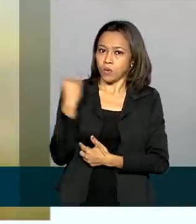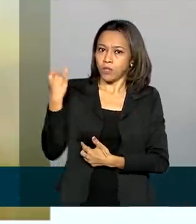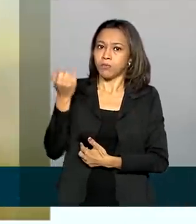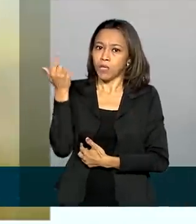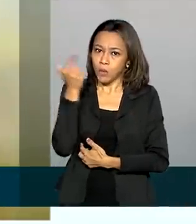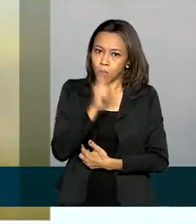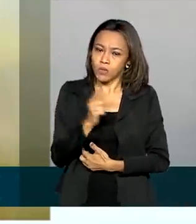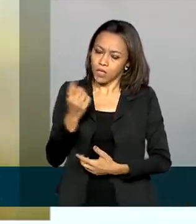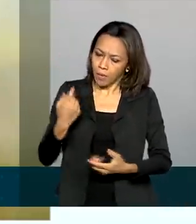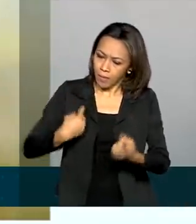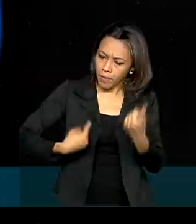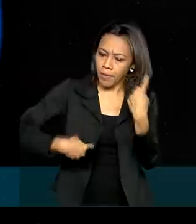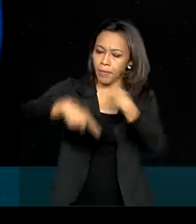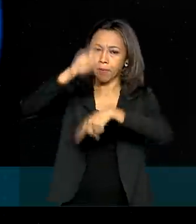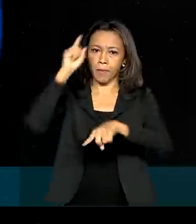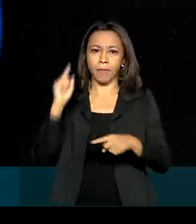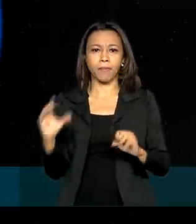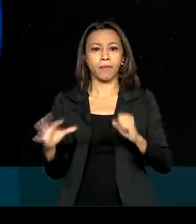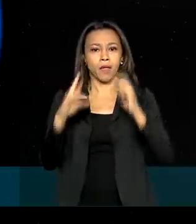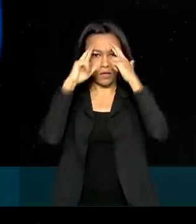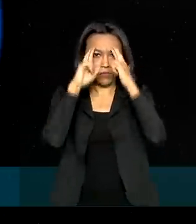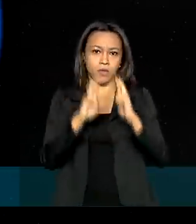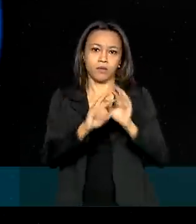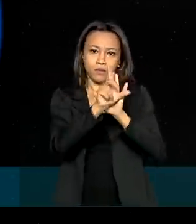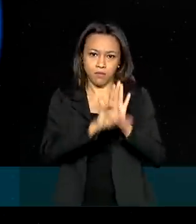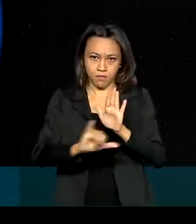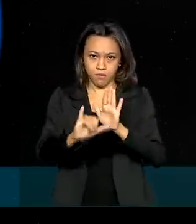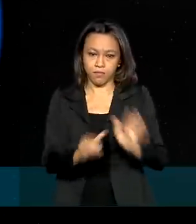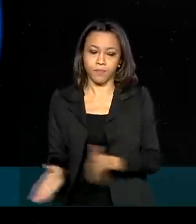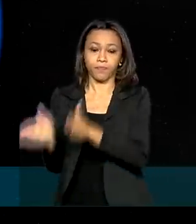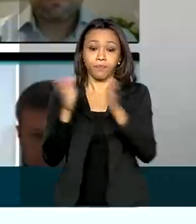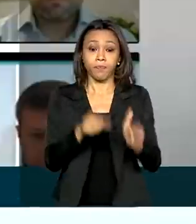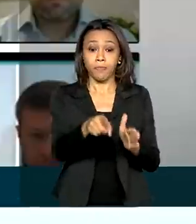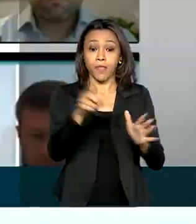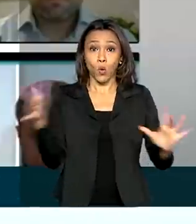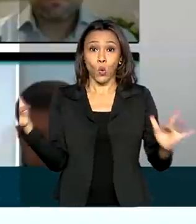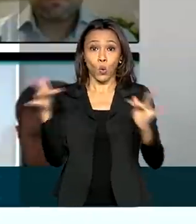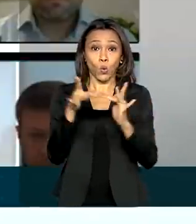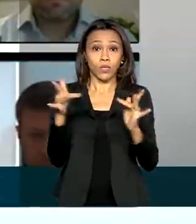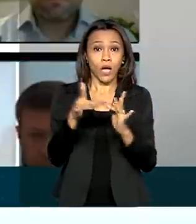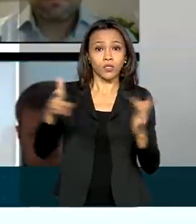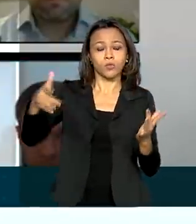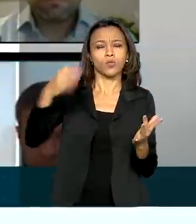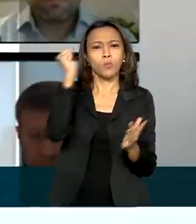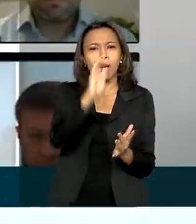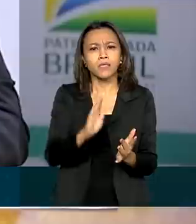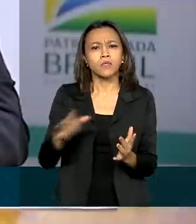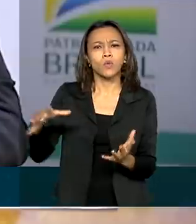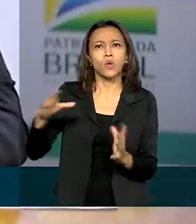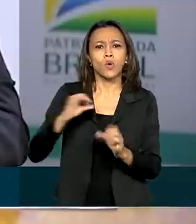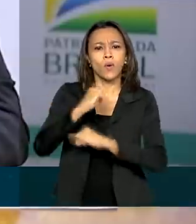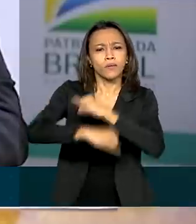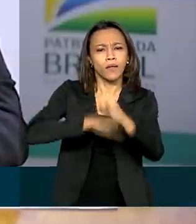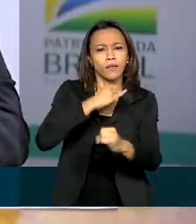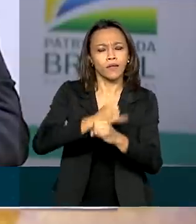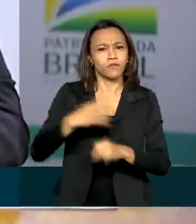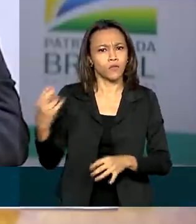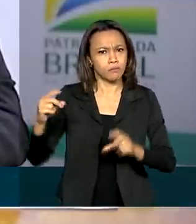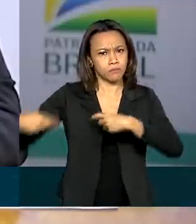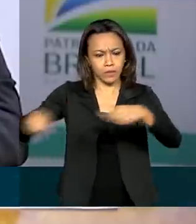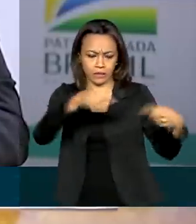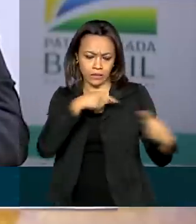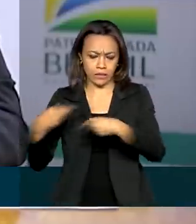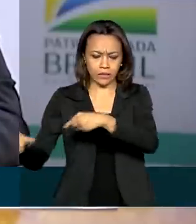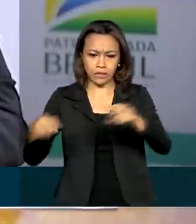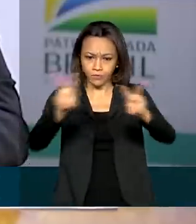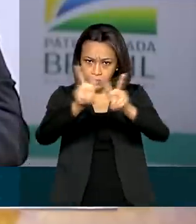ocorrer com bastante segurança jurídica. A conexão do Brasil com o futuro foi tema de um debate virtual. O vice-presidente